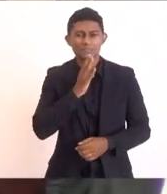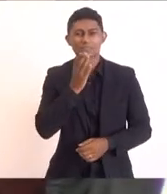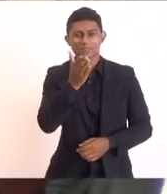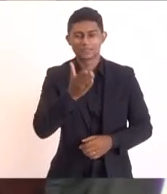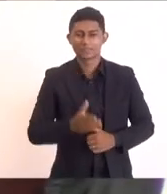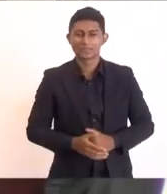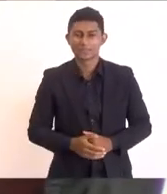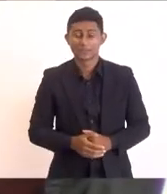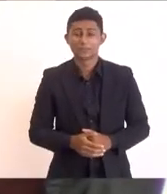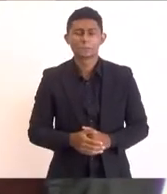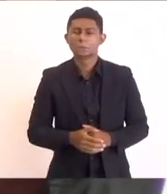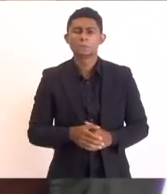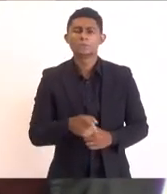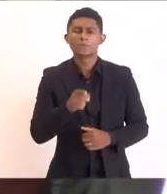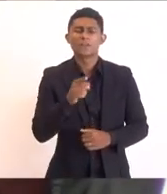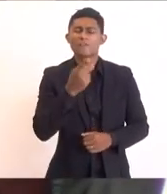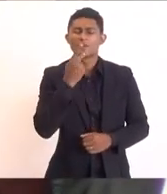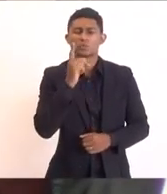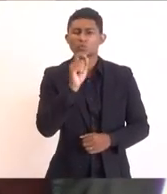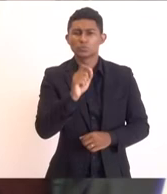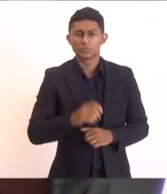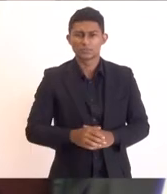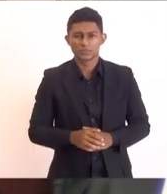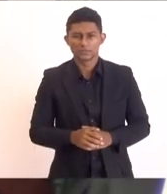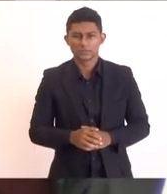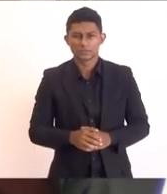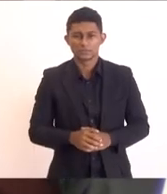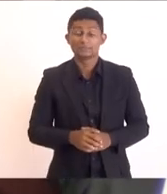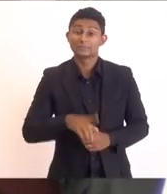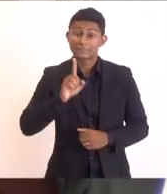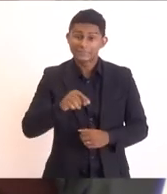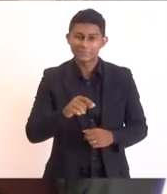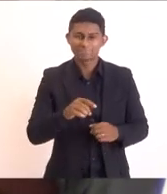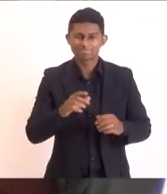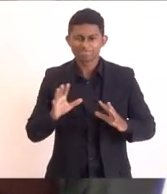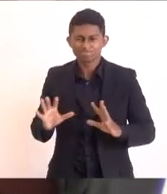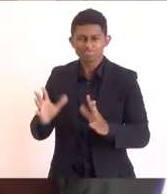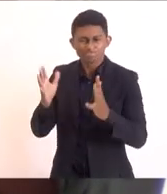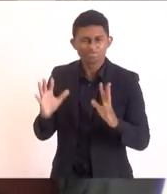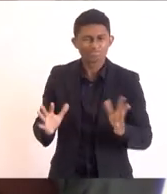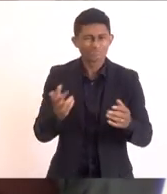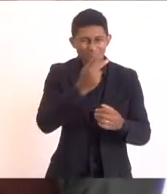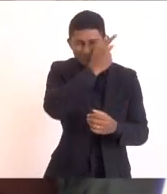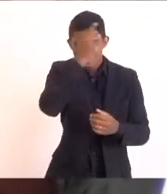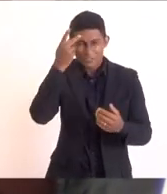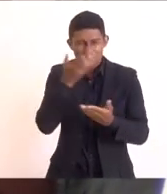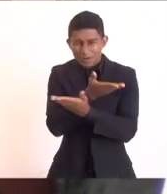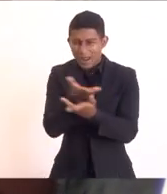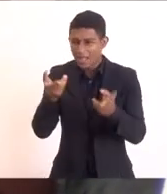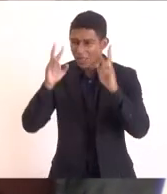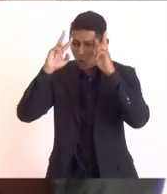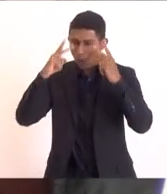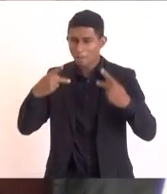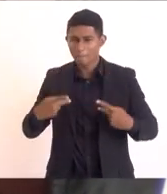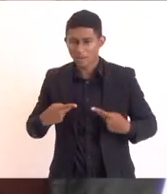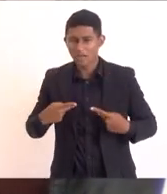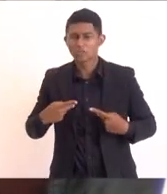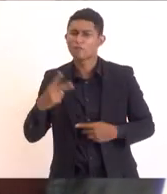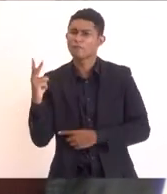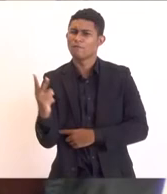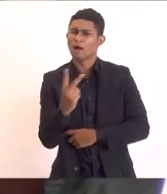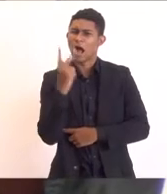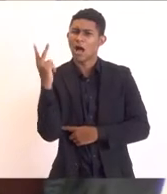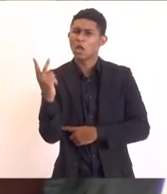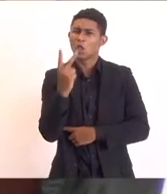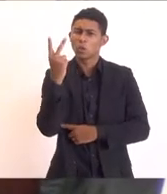ele fala exatamente da promoção da dignidade da pessoa humana de usar estes